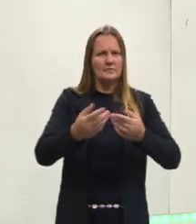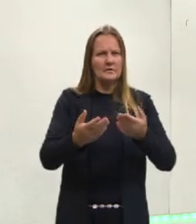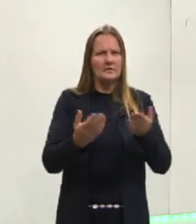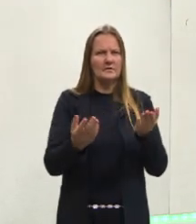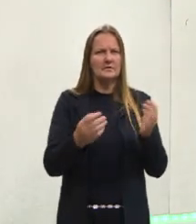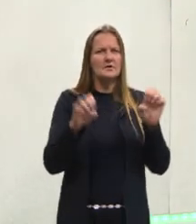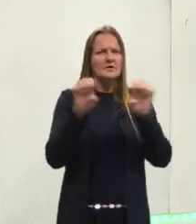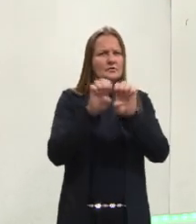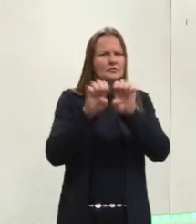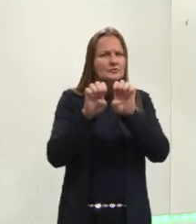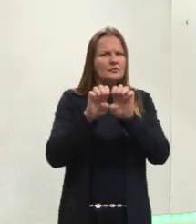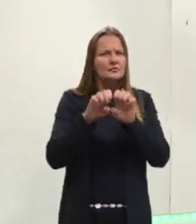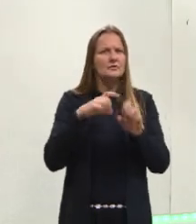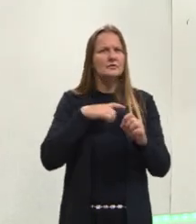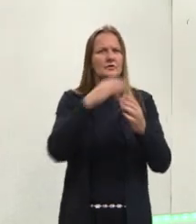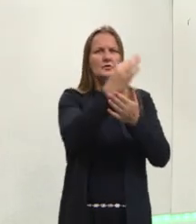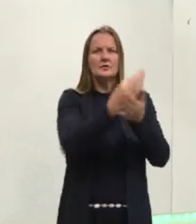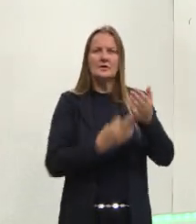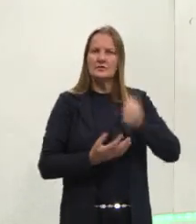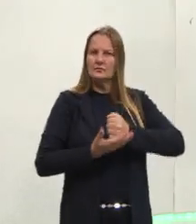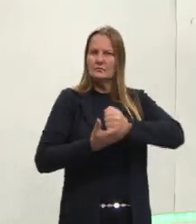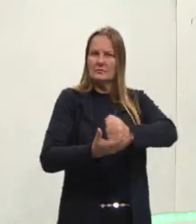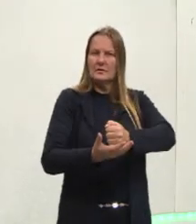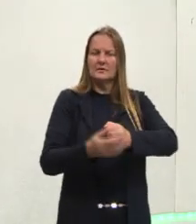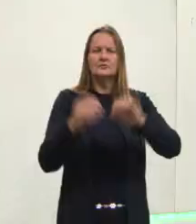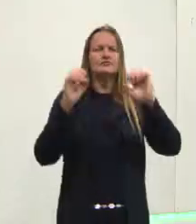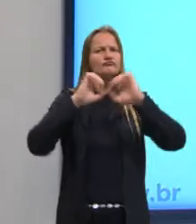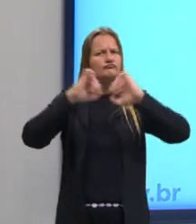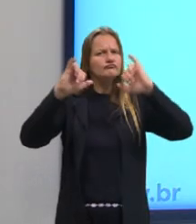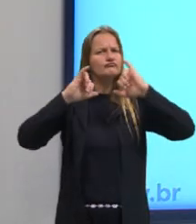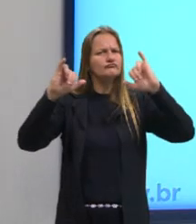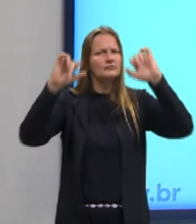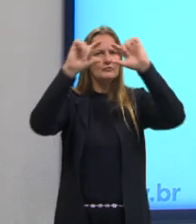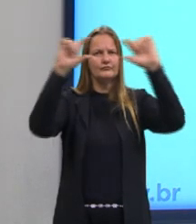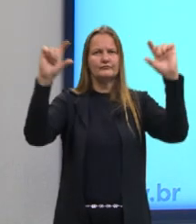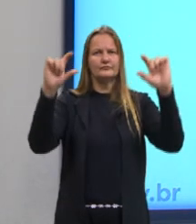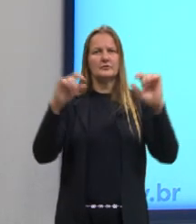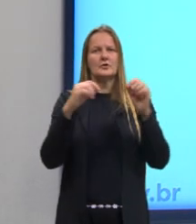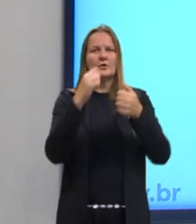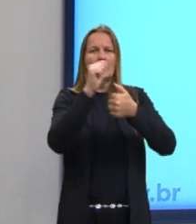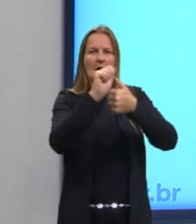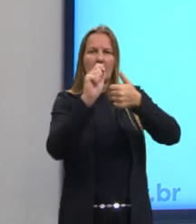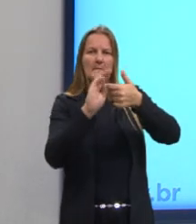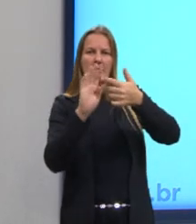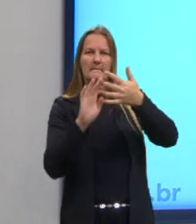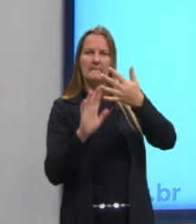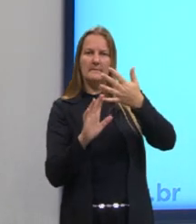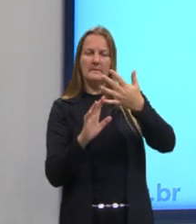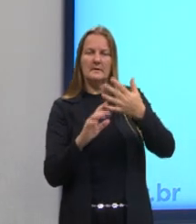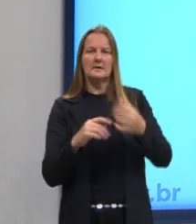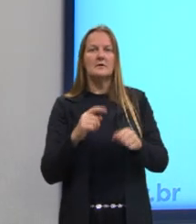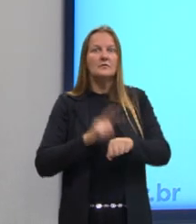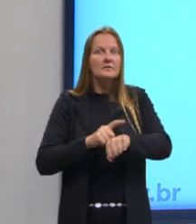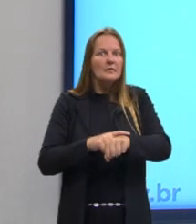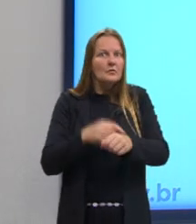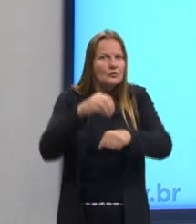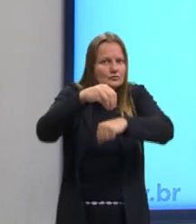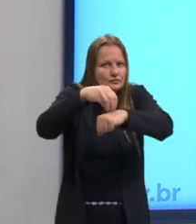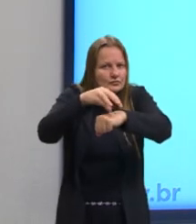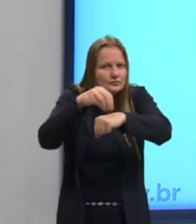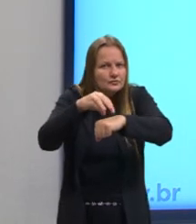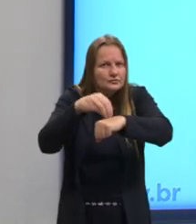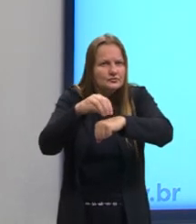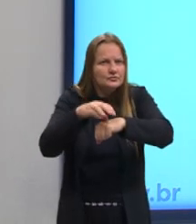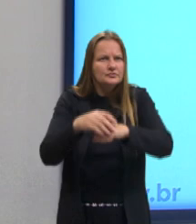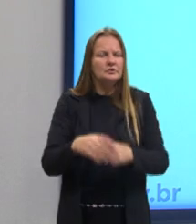a estrutura sempre vai ter o texto base, enunciado e cinco alternativas. Para ganhar tempo, uma dica que eu passei